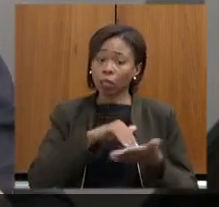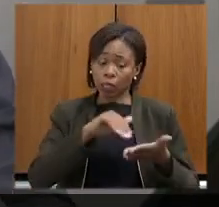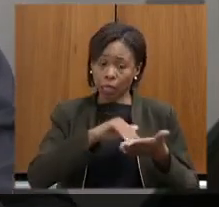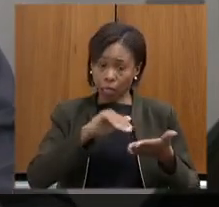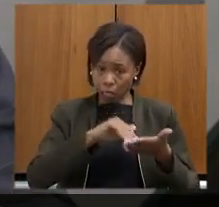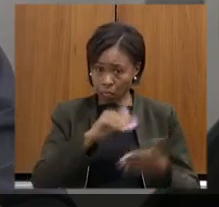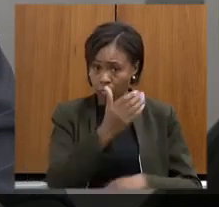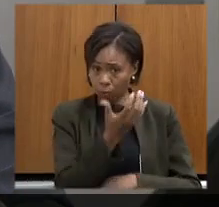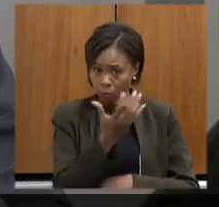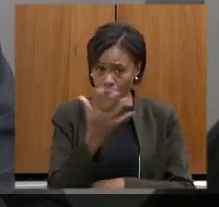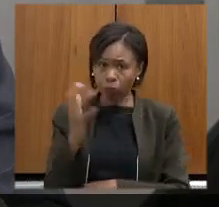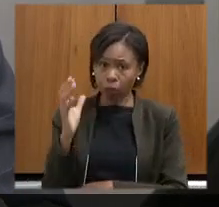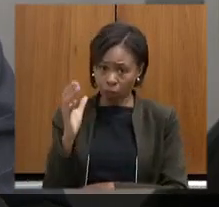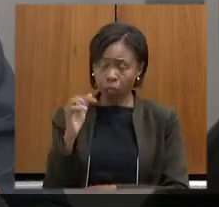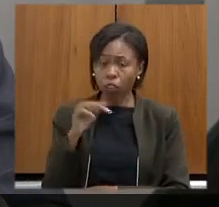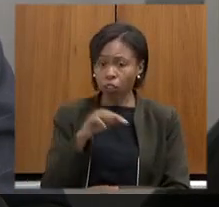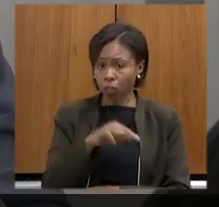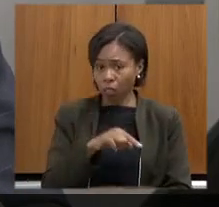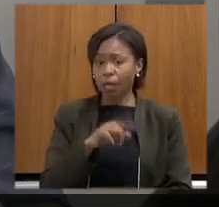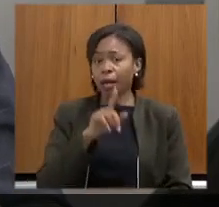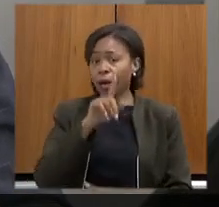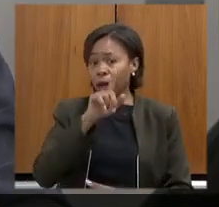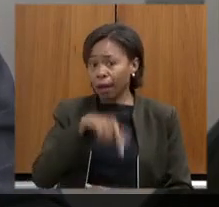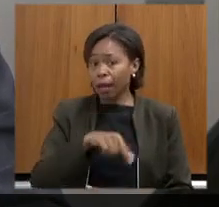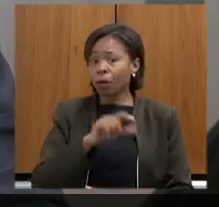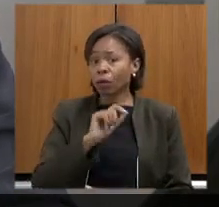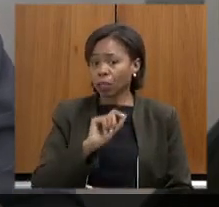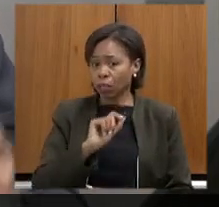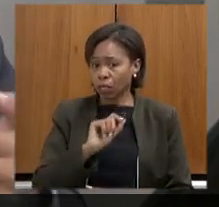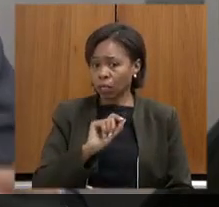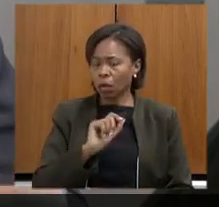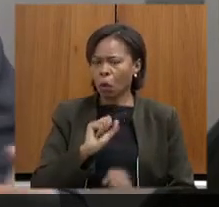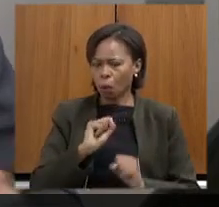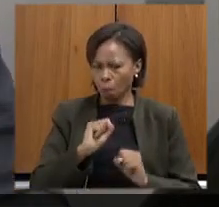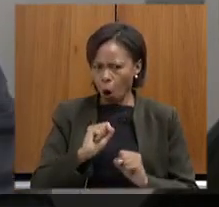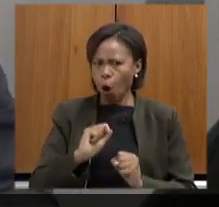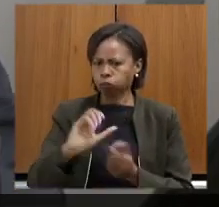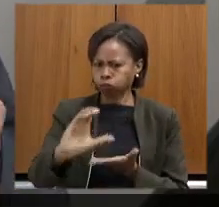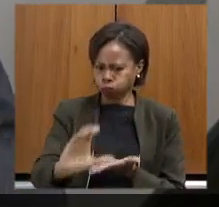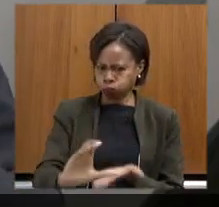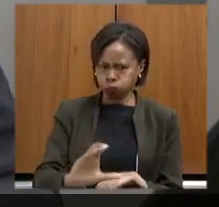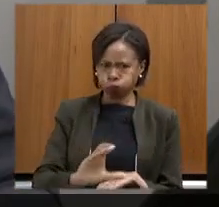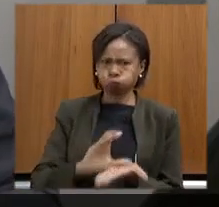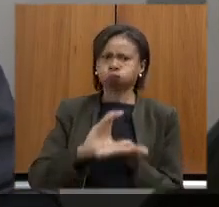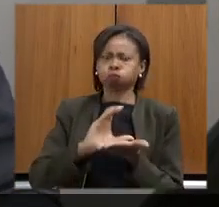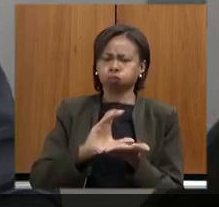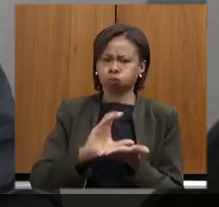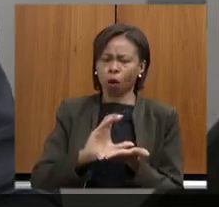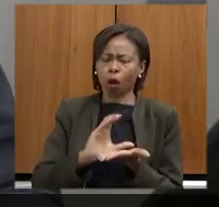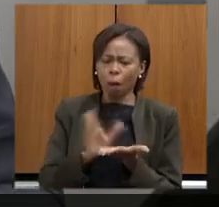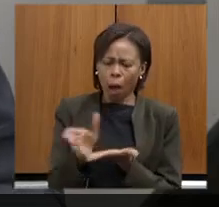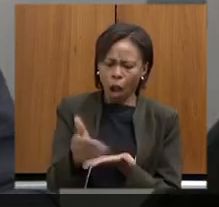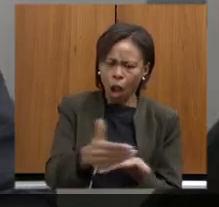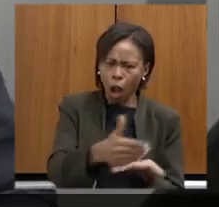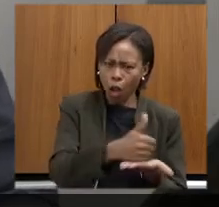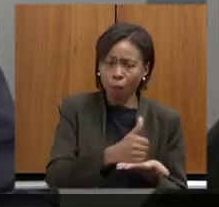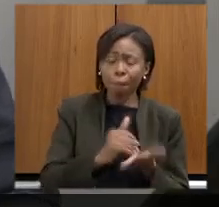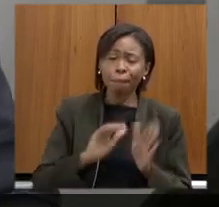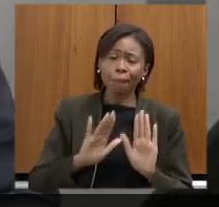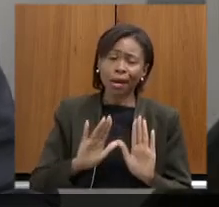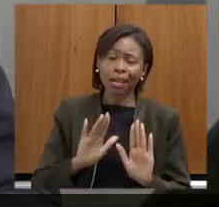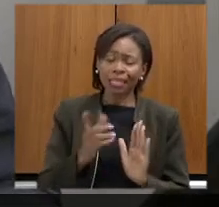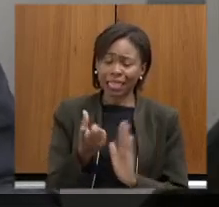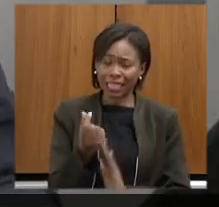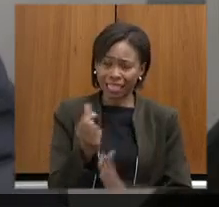secretaria que tem um poder de arrecadação muito grande mas esses recursos não são